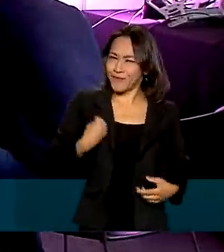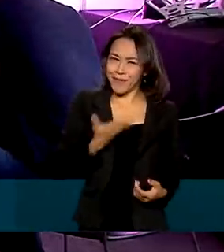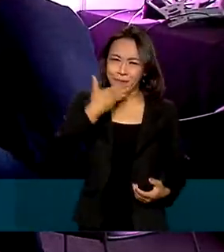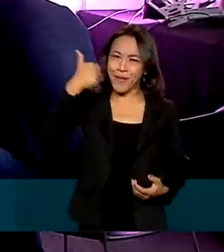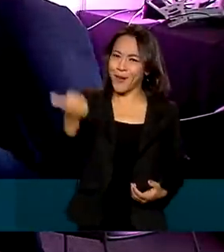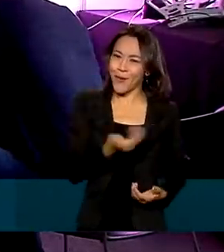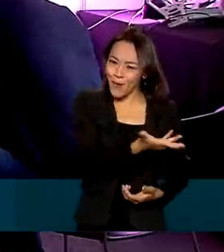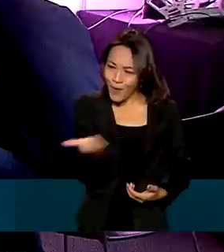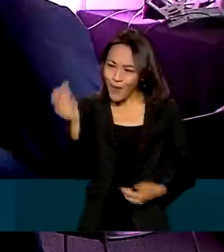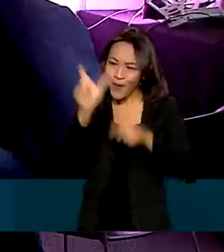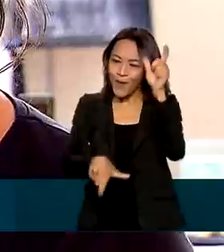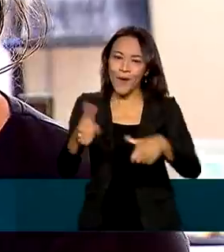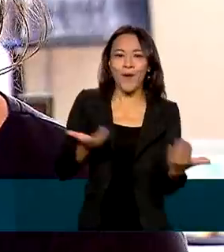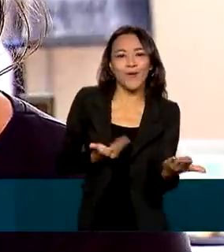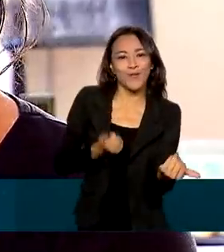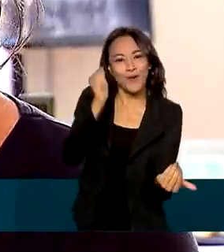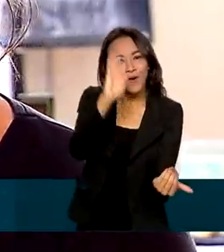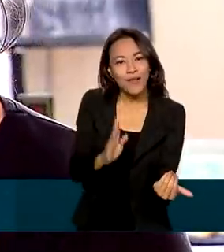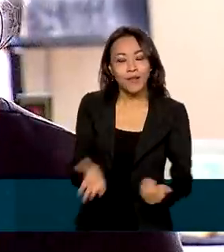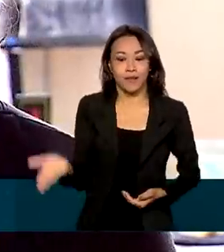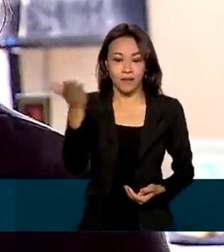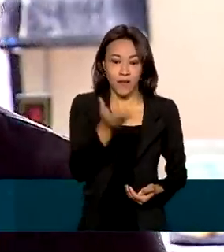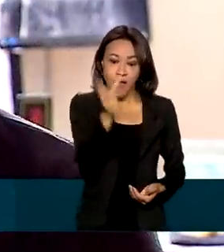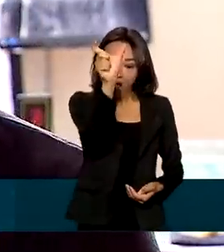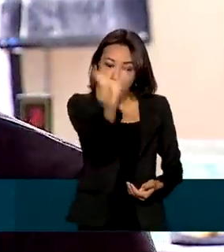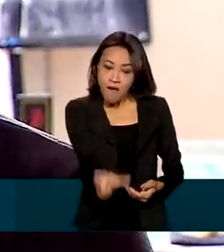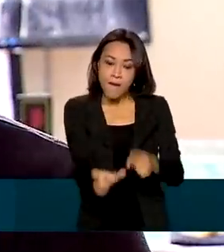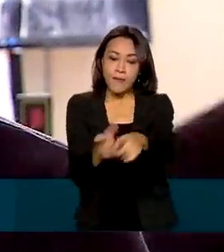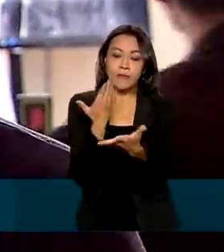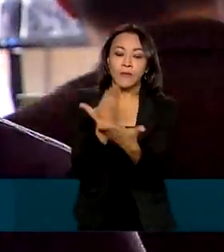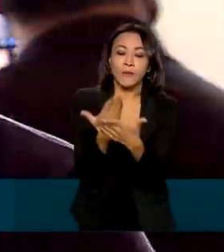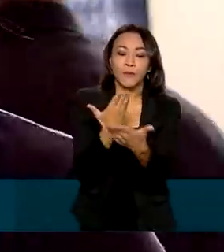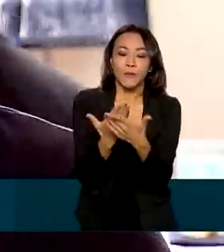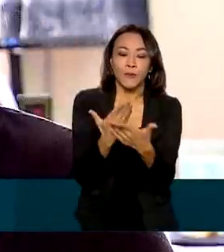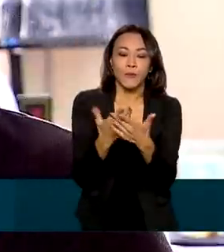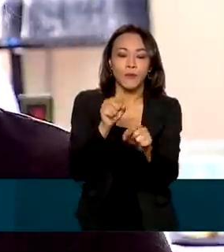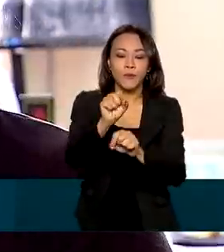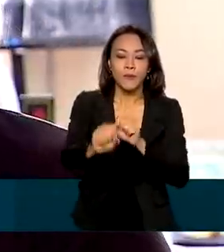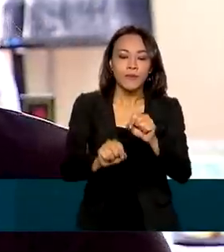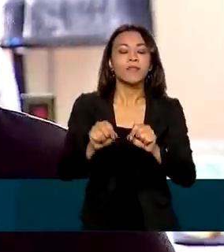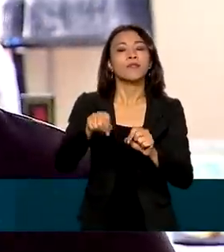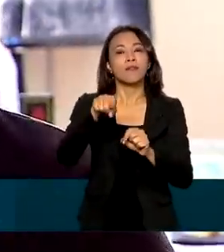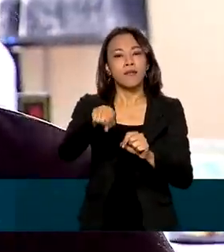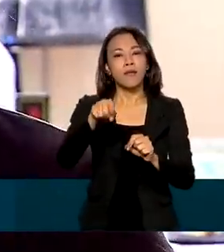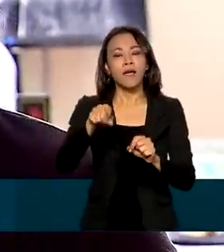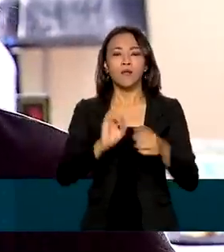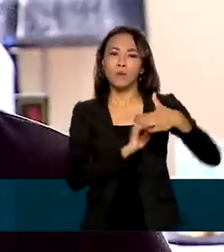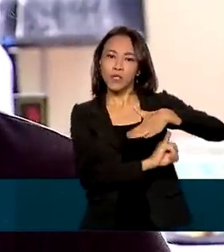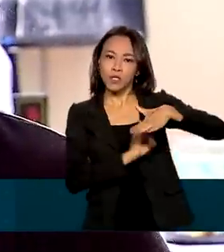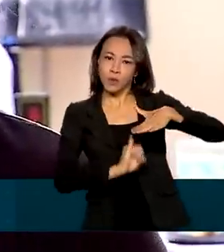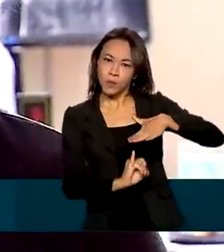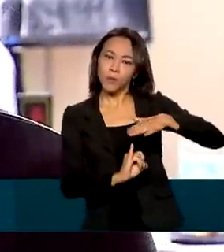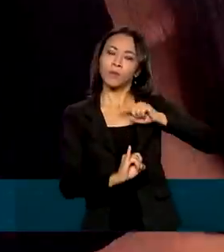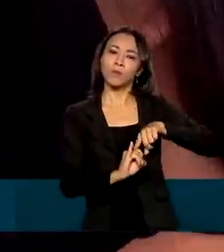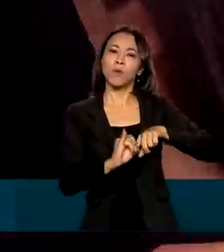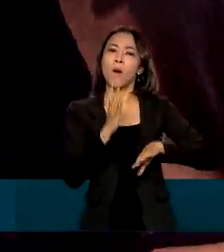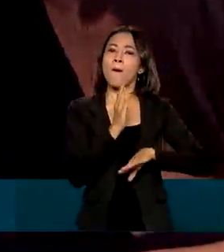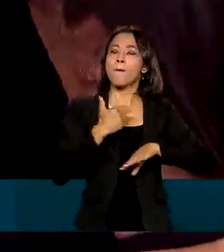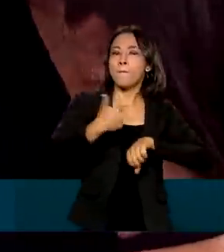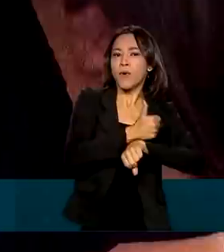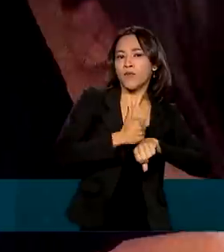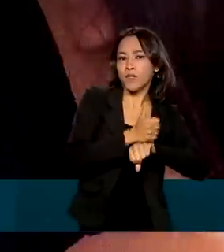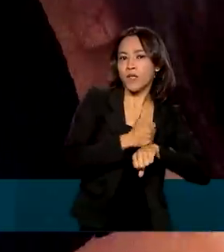ao jovem brasileiro. Essa estudante do curso de Aquicultura Ornamental do Instituto Profissionalizante da